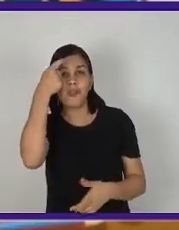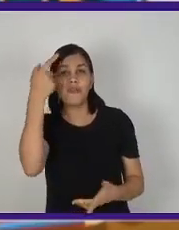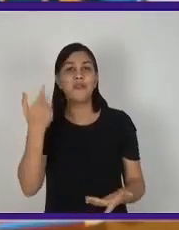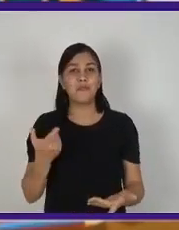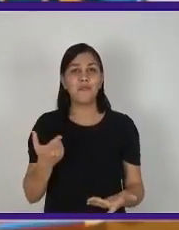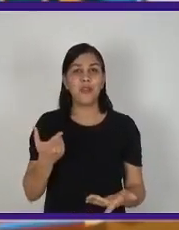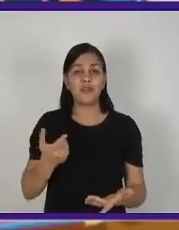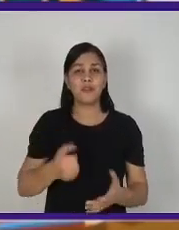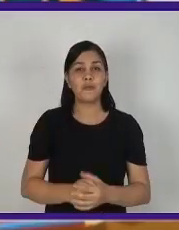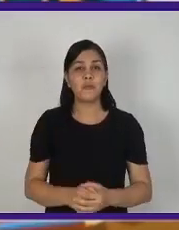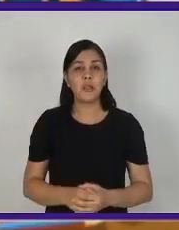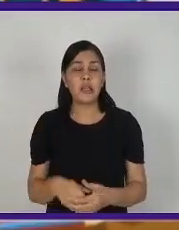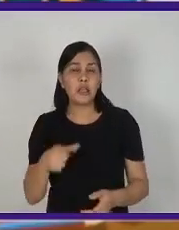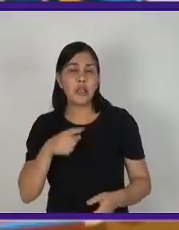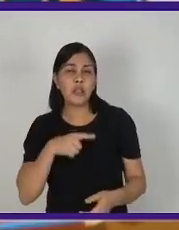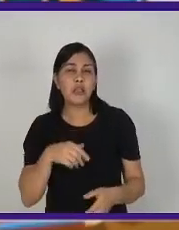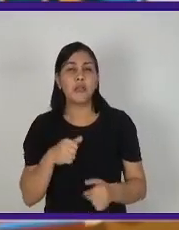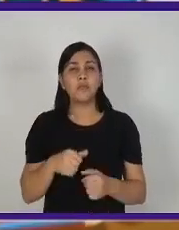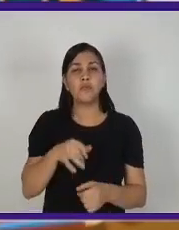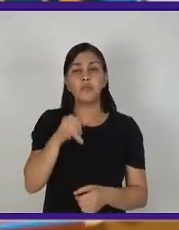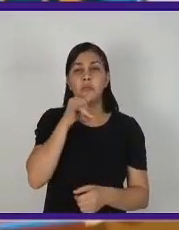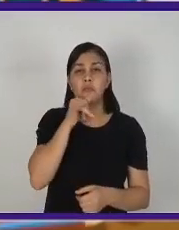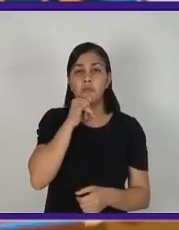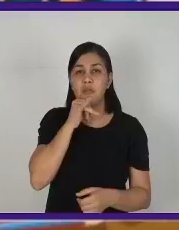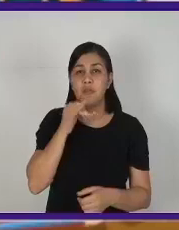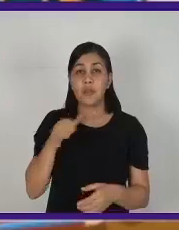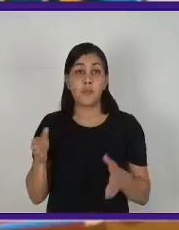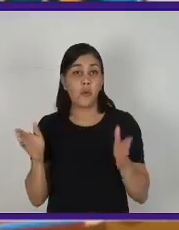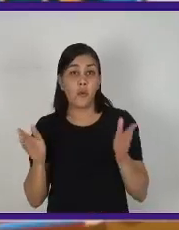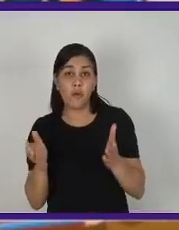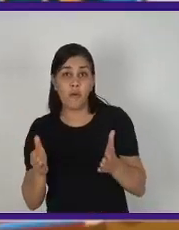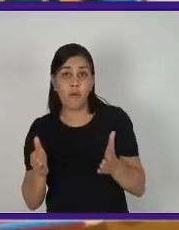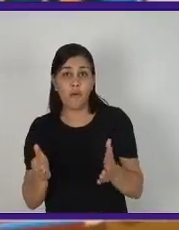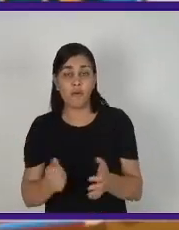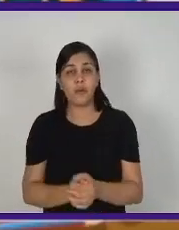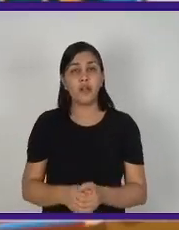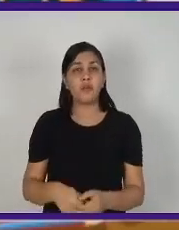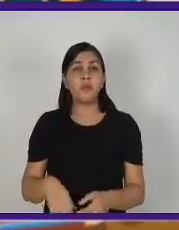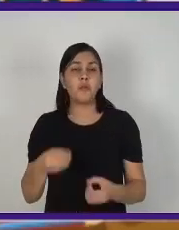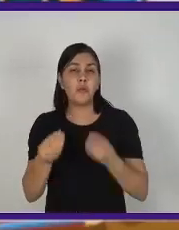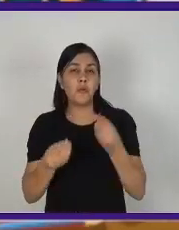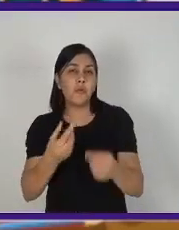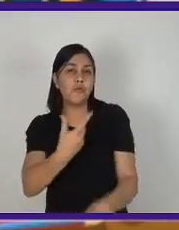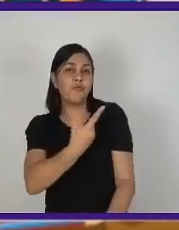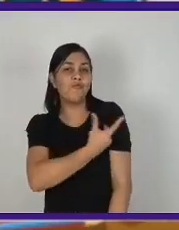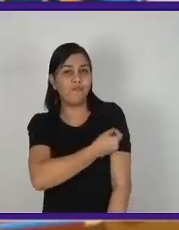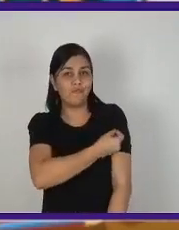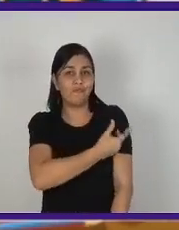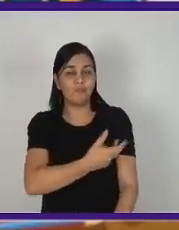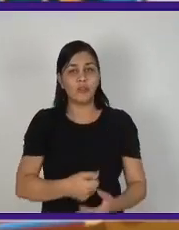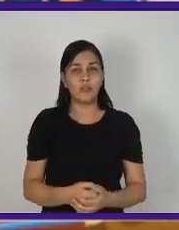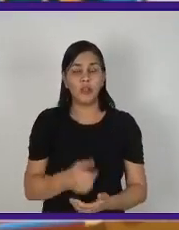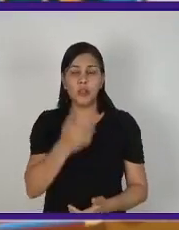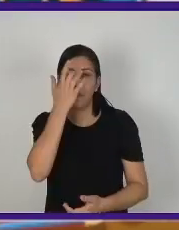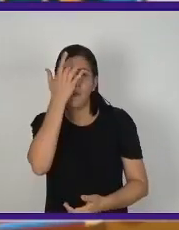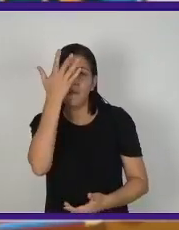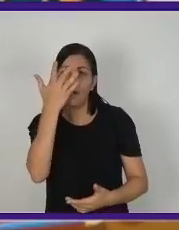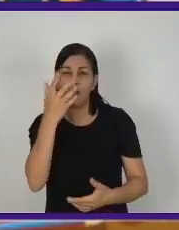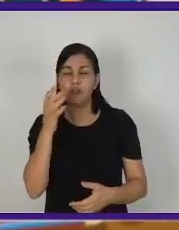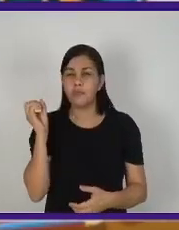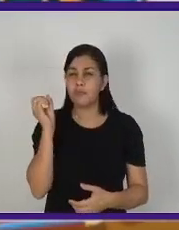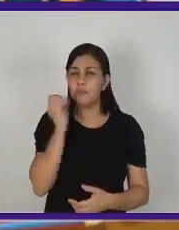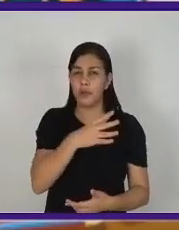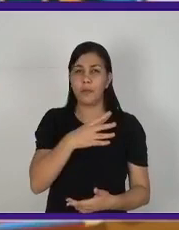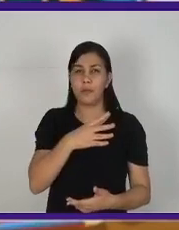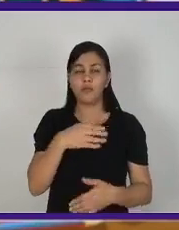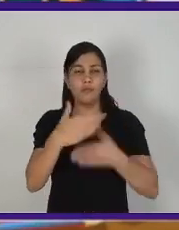A gente tem um exemplo bem atual, é o desenvolvimento de vacinas. Então, essa comunicação mais facilitada, ela agiliza